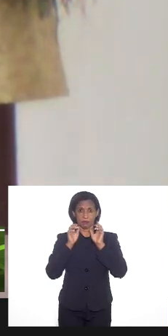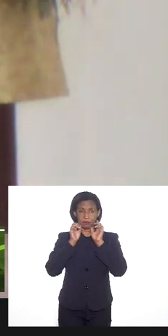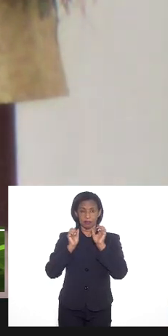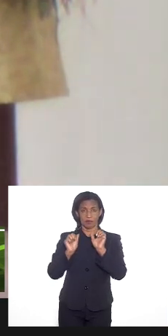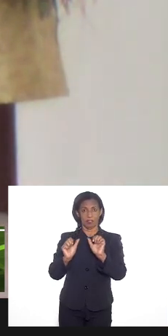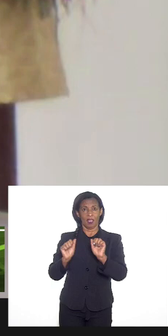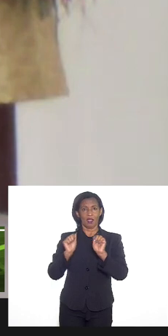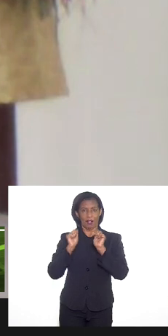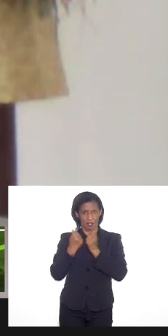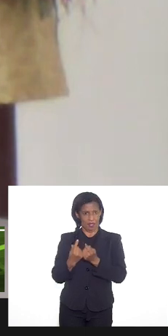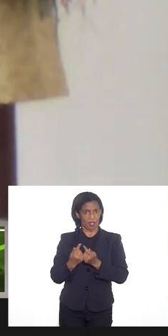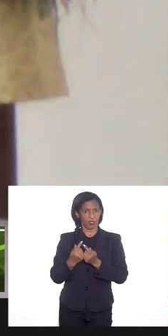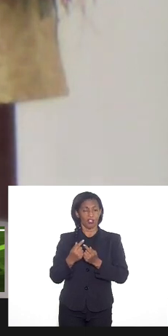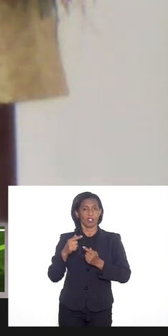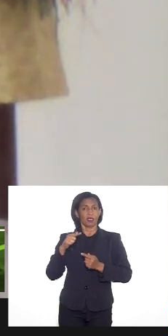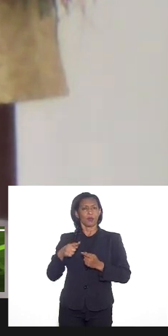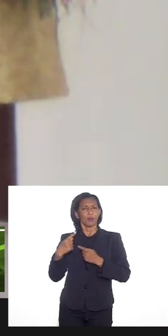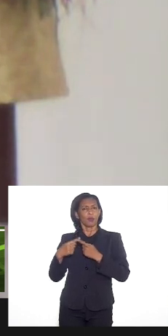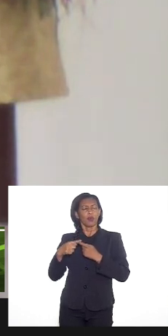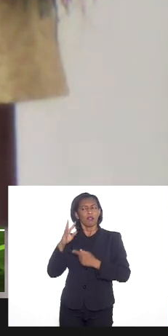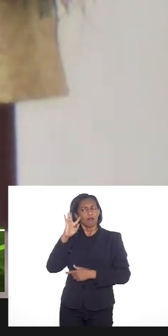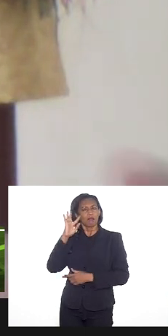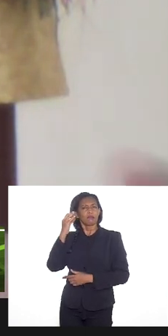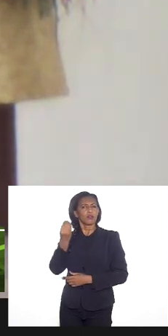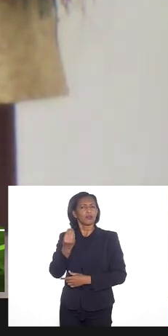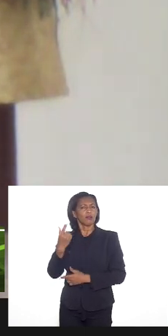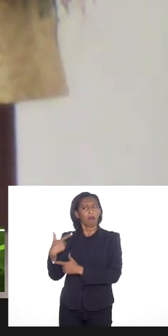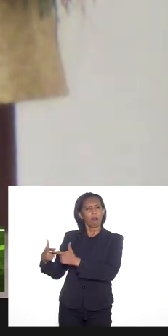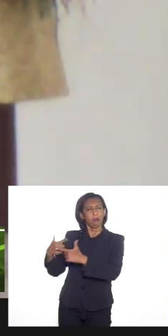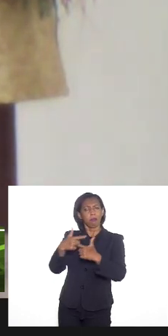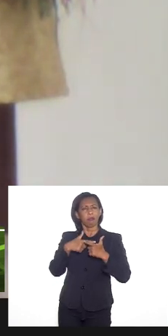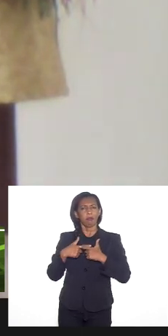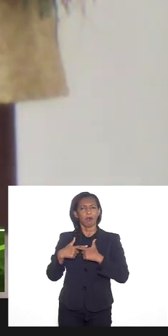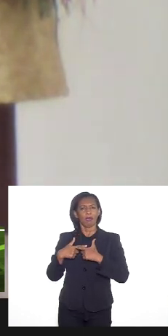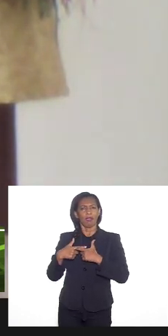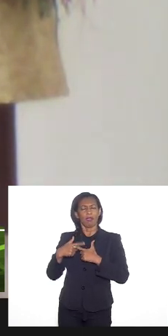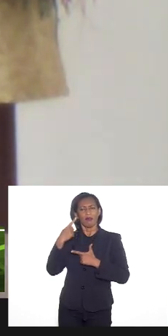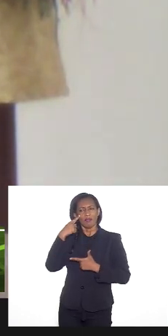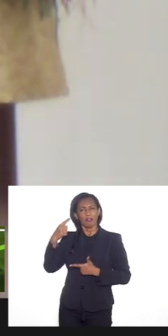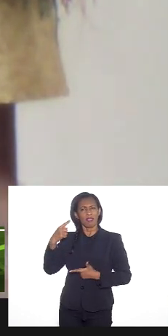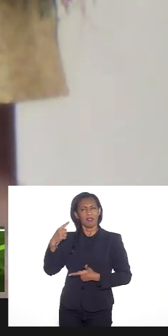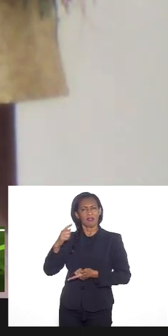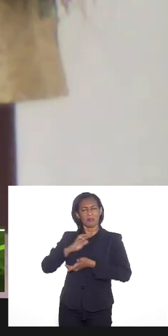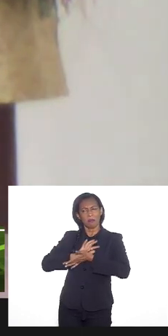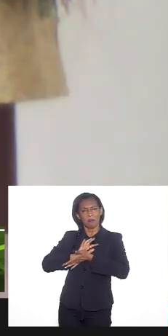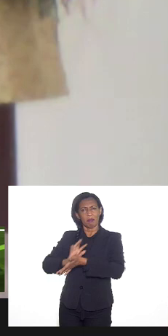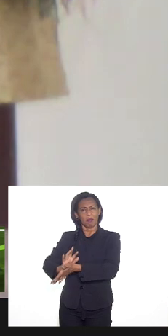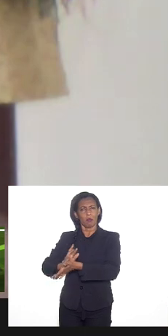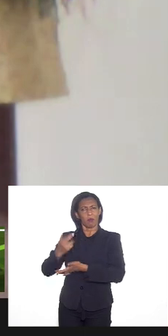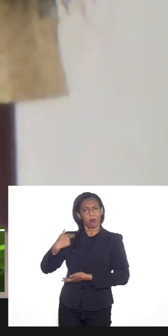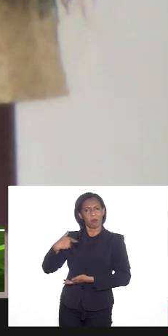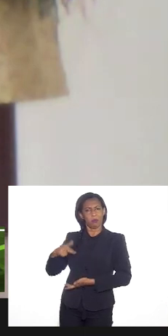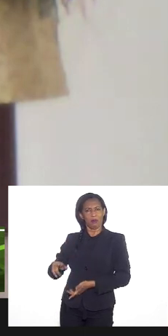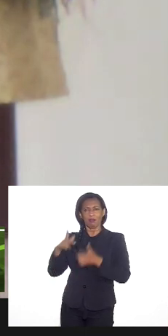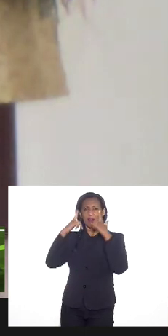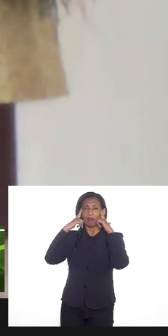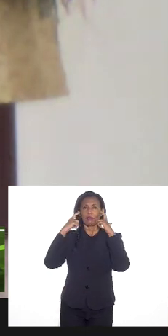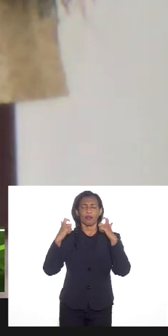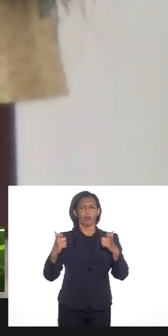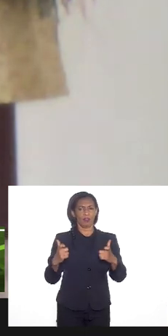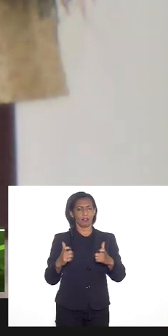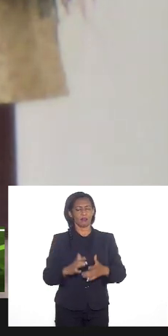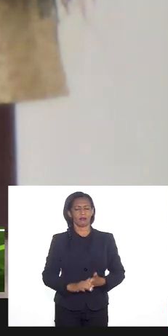tem que buscar soluções para minorar a questão da intolerância religiosa, da violência,